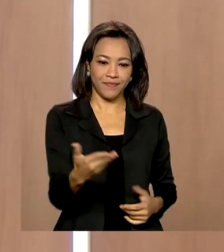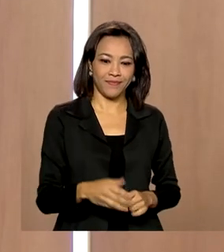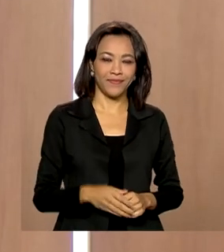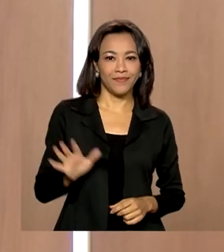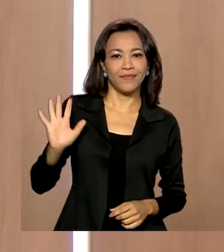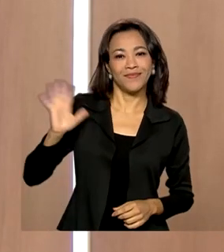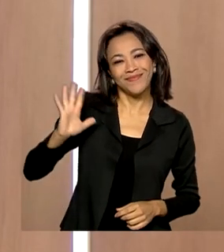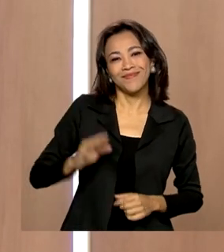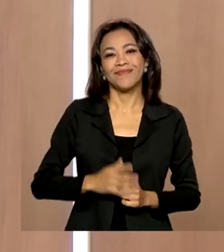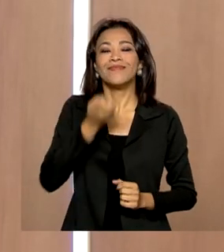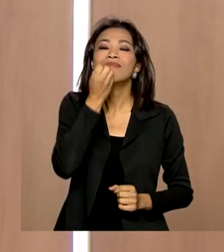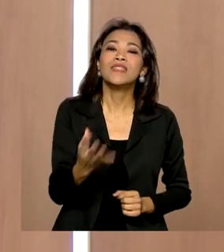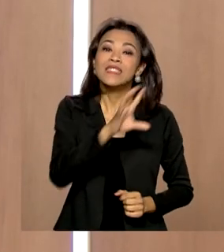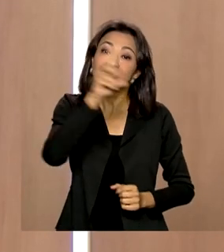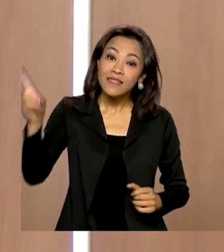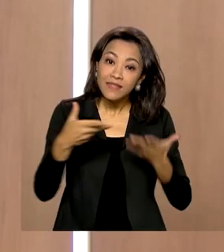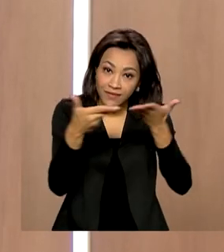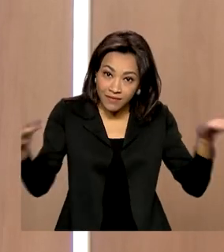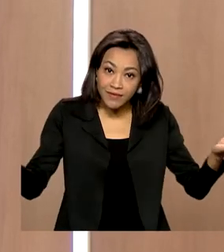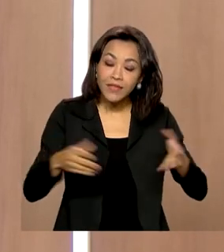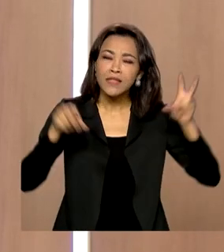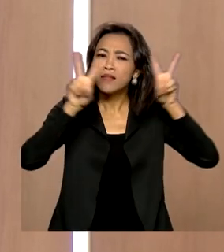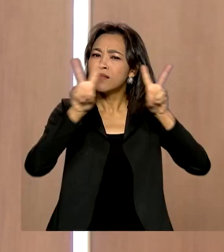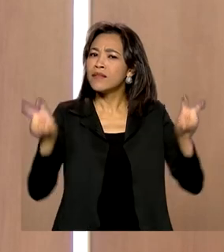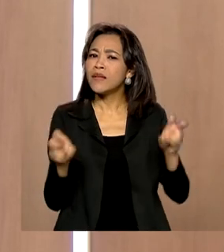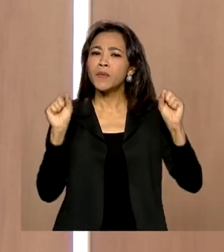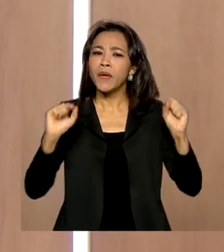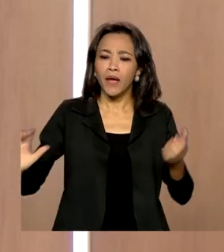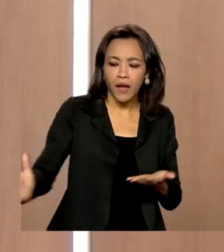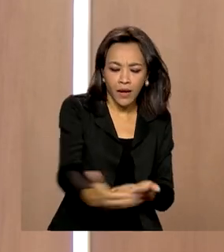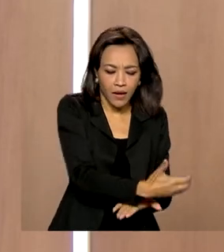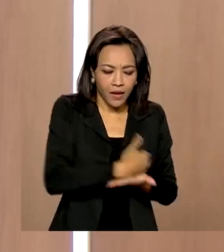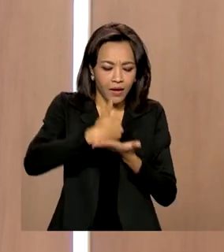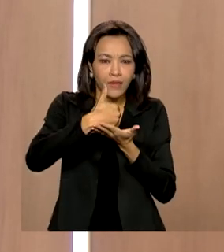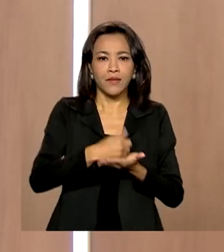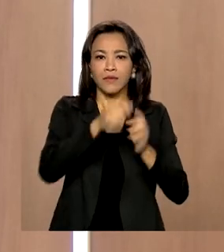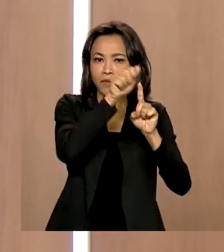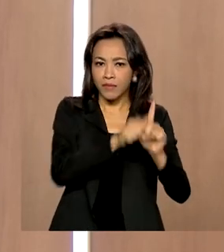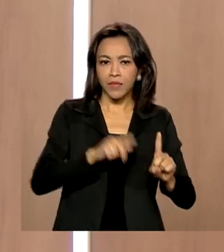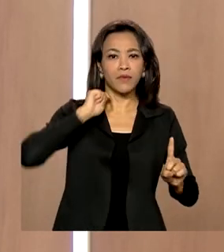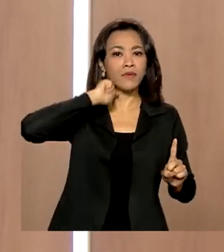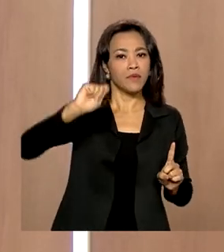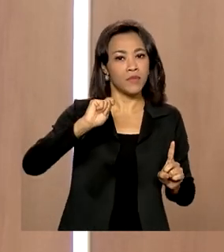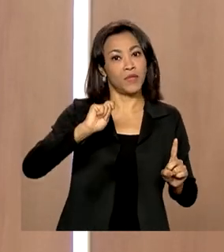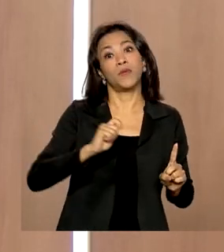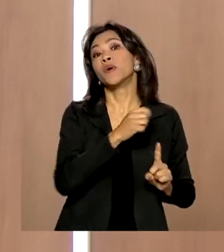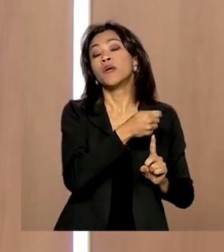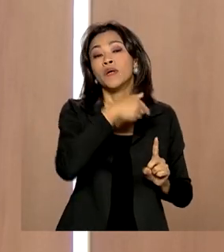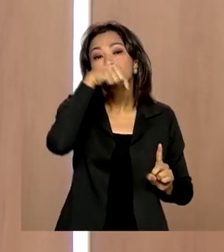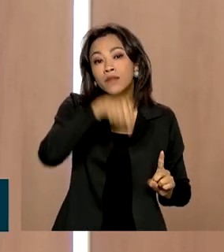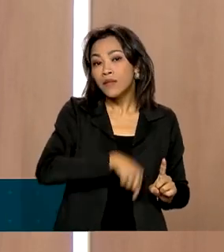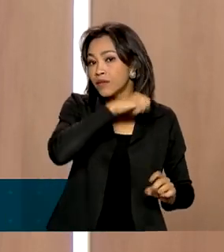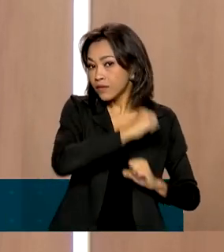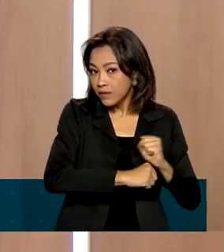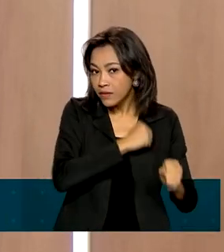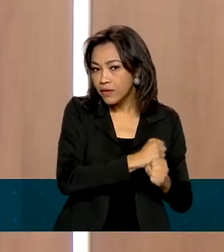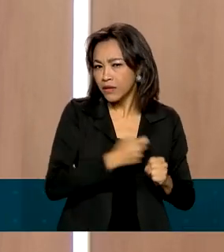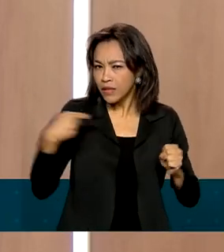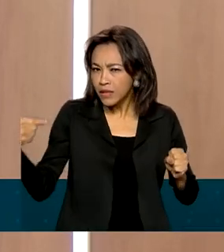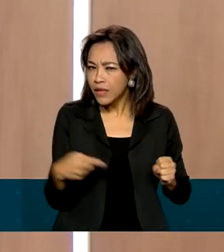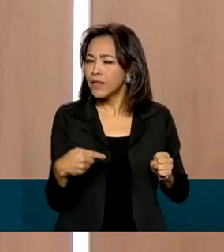Olá, bom dia a todos. O nosso tema de hoje é arrecadação federal do mês de abril de 2022. E para tratar de um tema tão